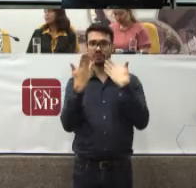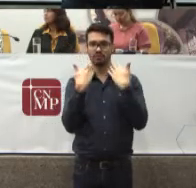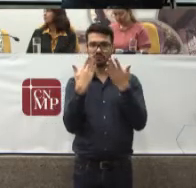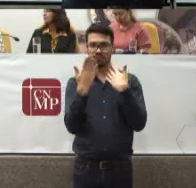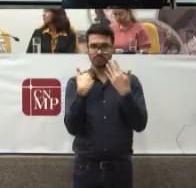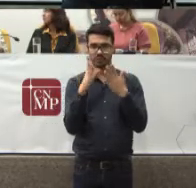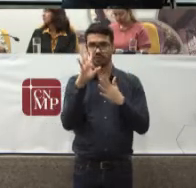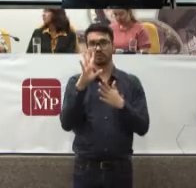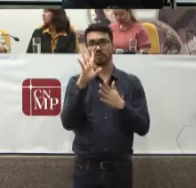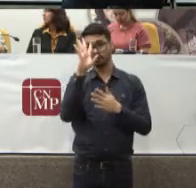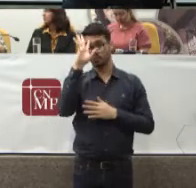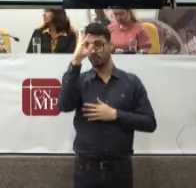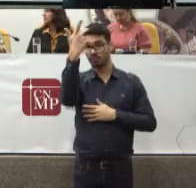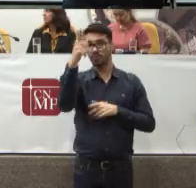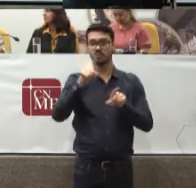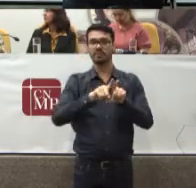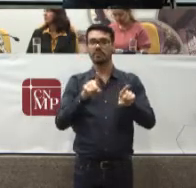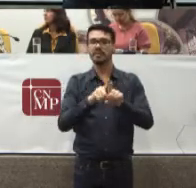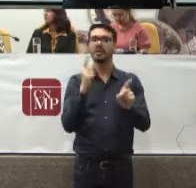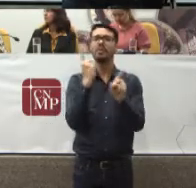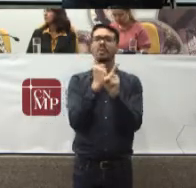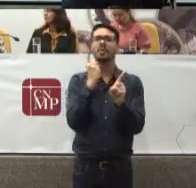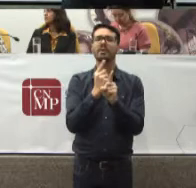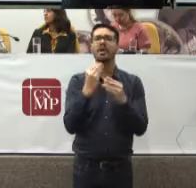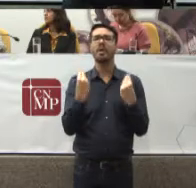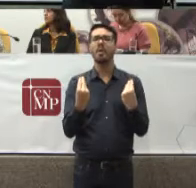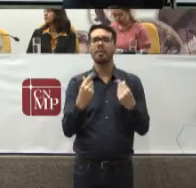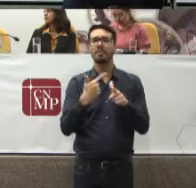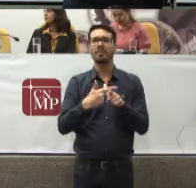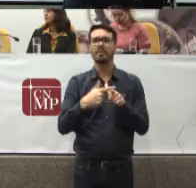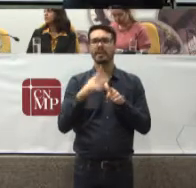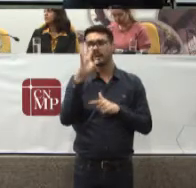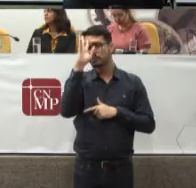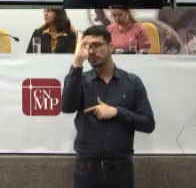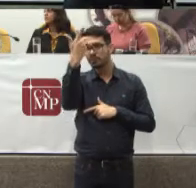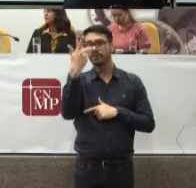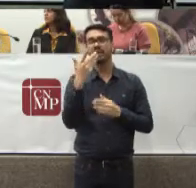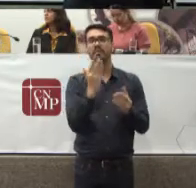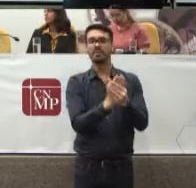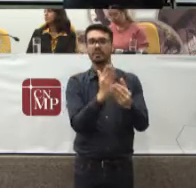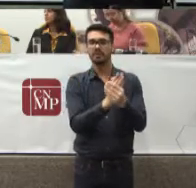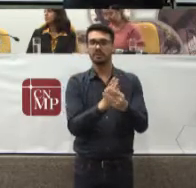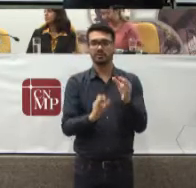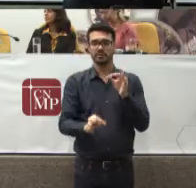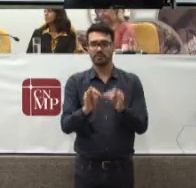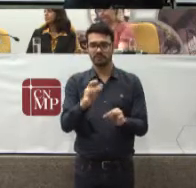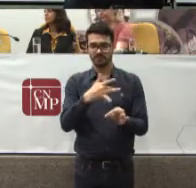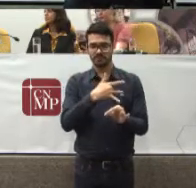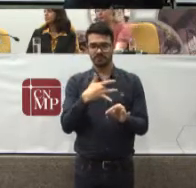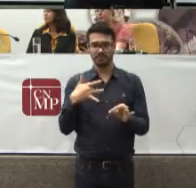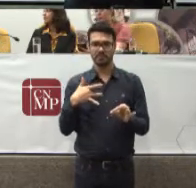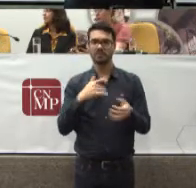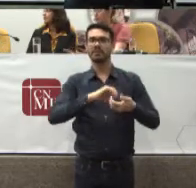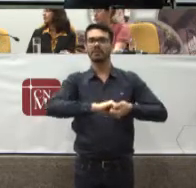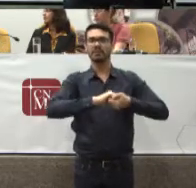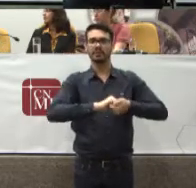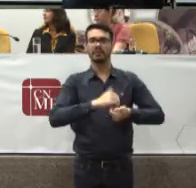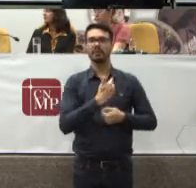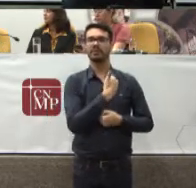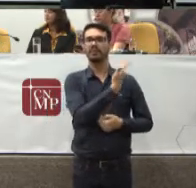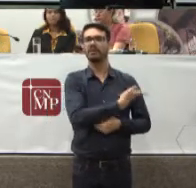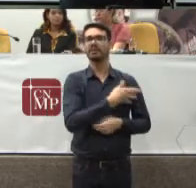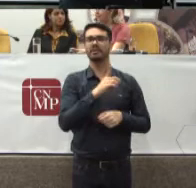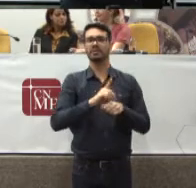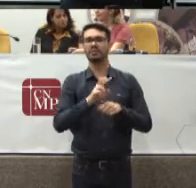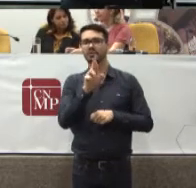Discutir Alternativas Para a resolução Dessa questão Em matéria De judicialização De saúde Cumprimentar Minha amiga